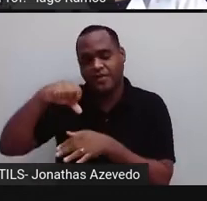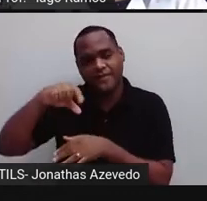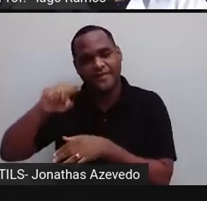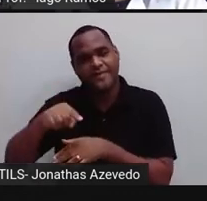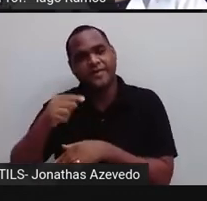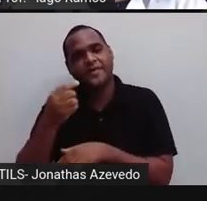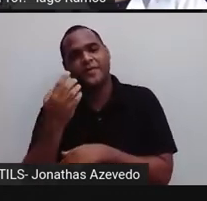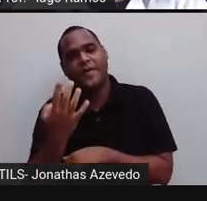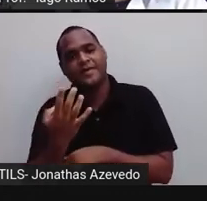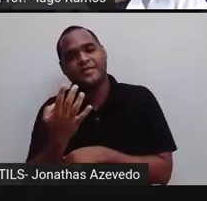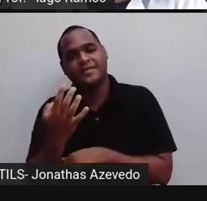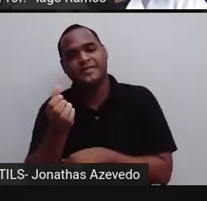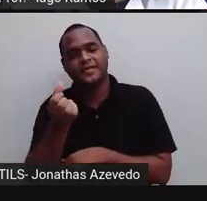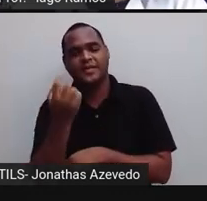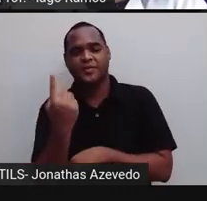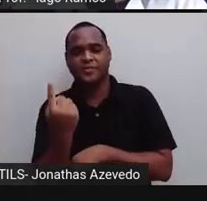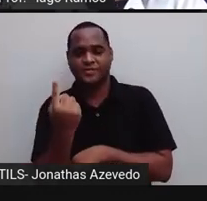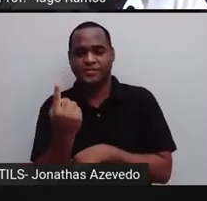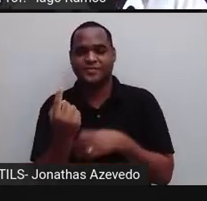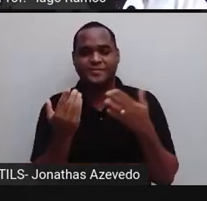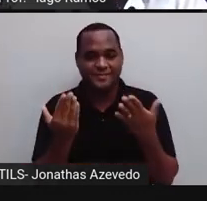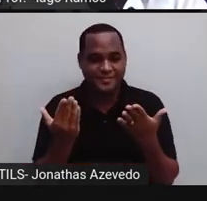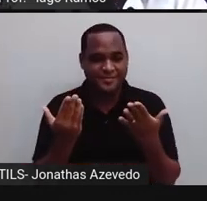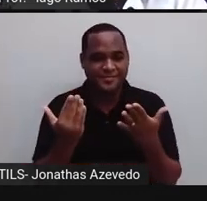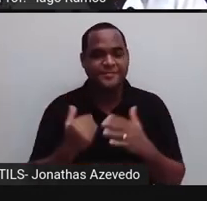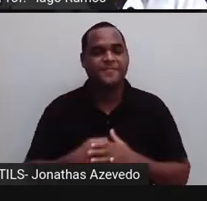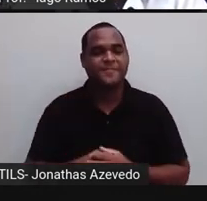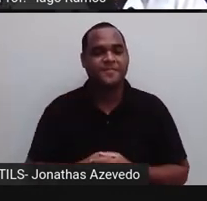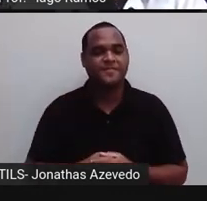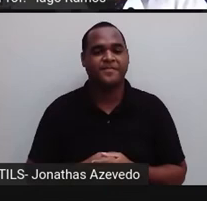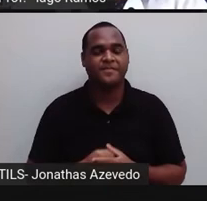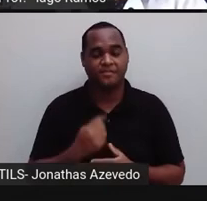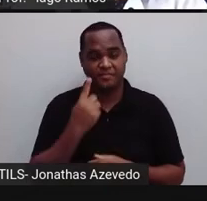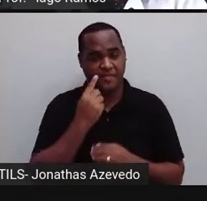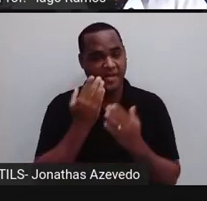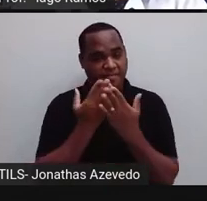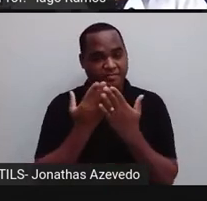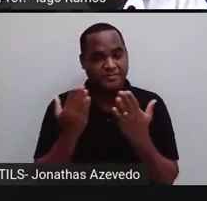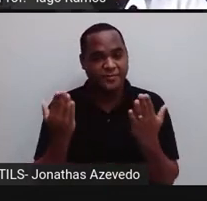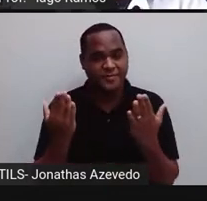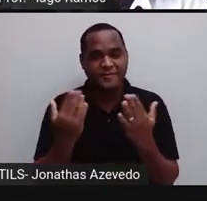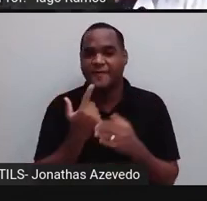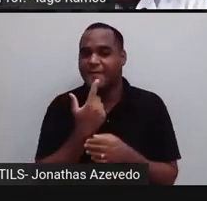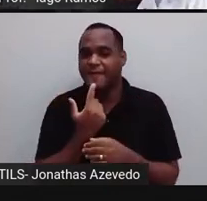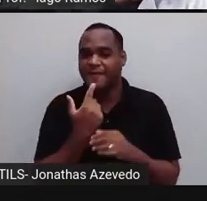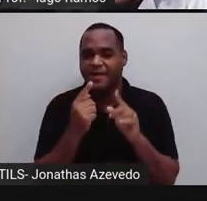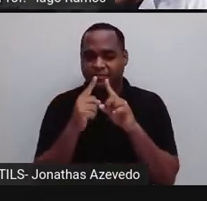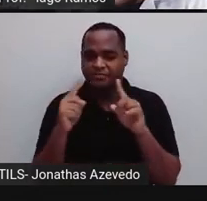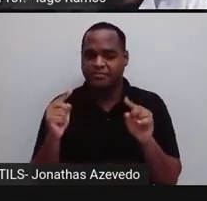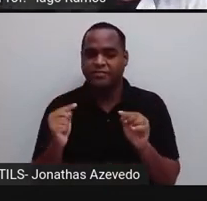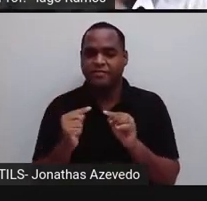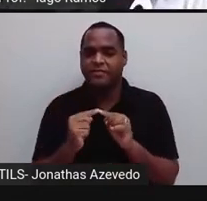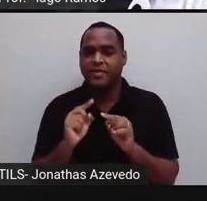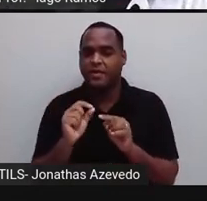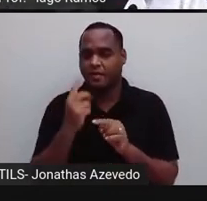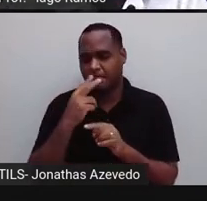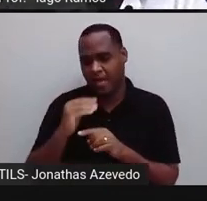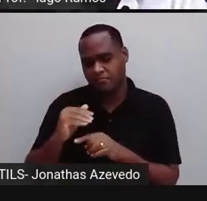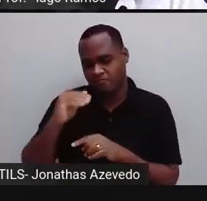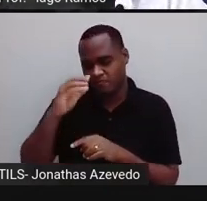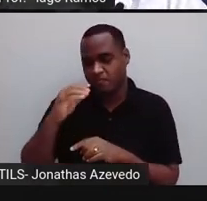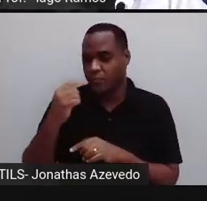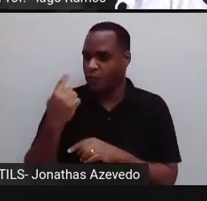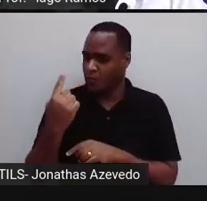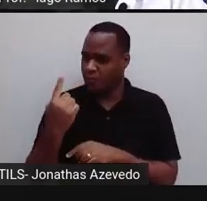,461. 9,461 é maior do que 1 e, ao mesmo